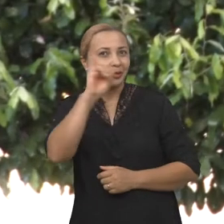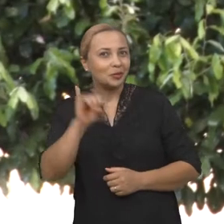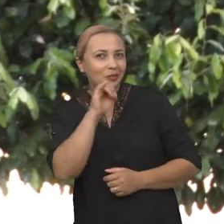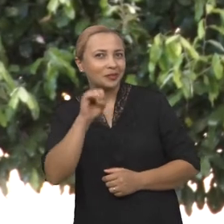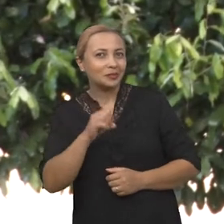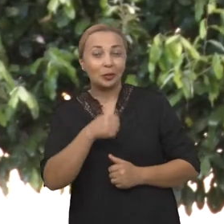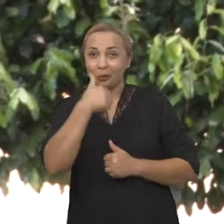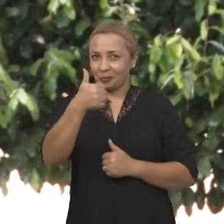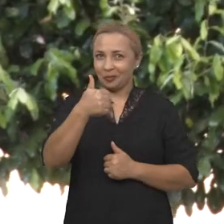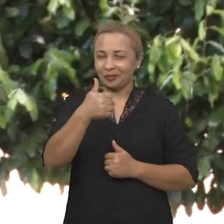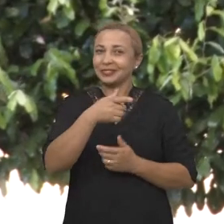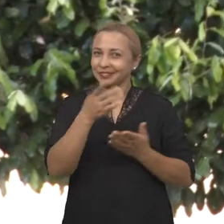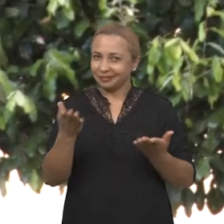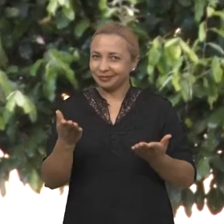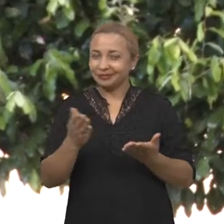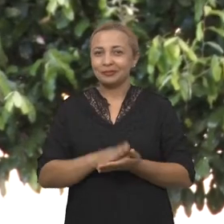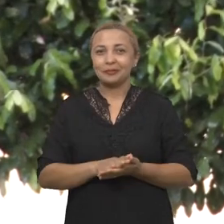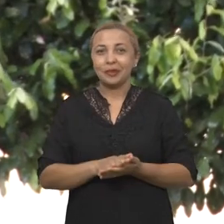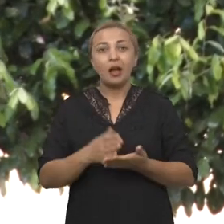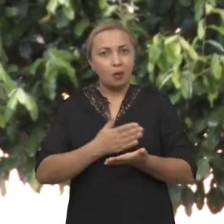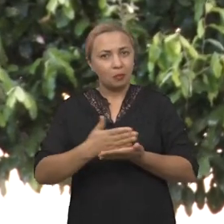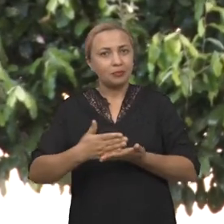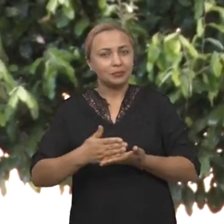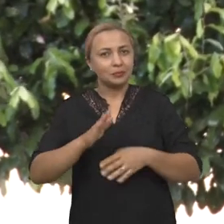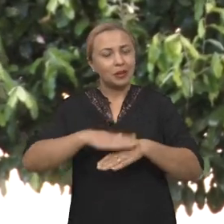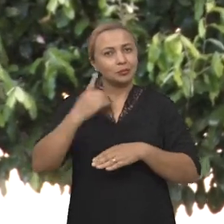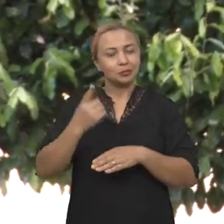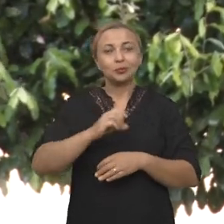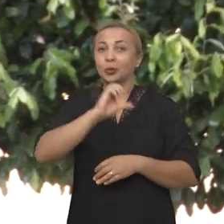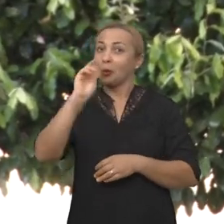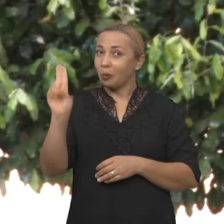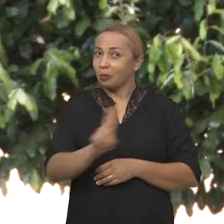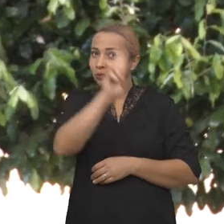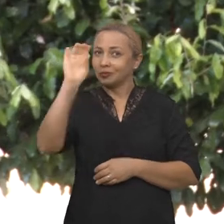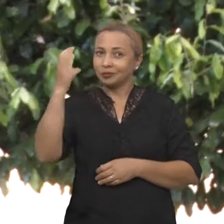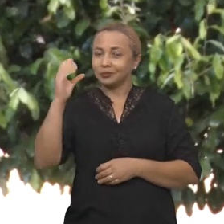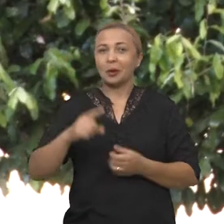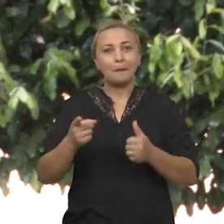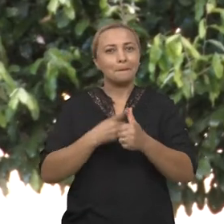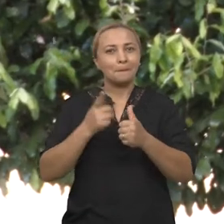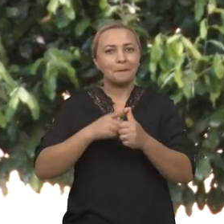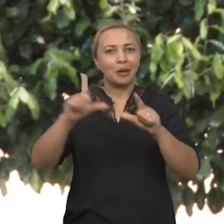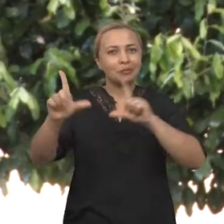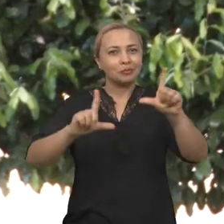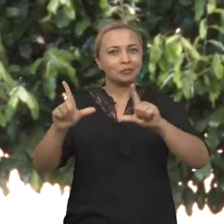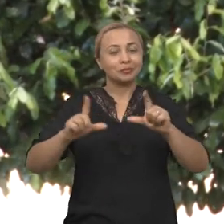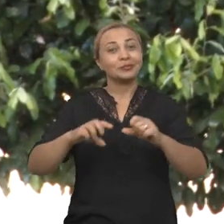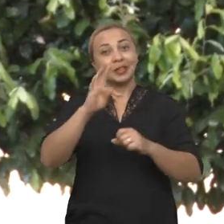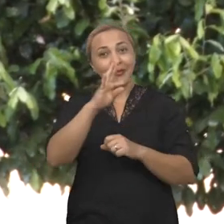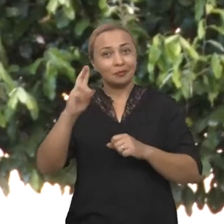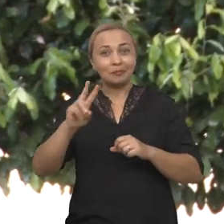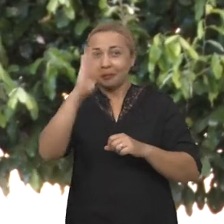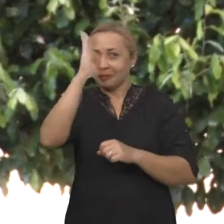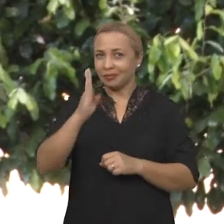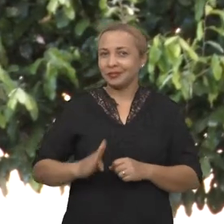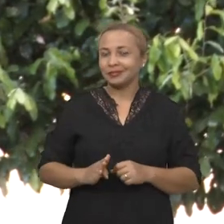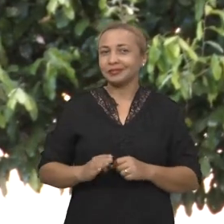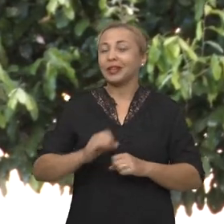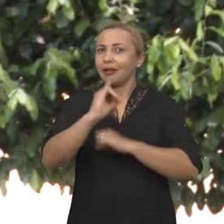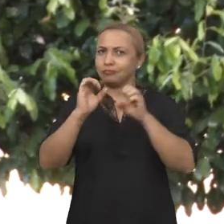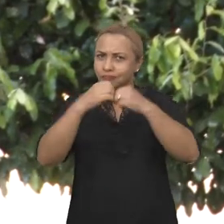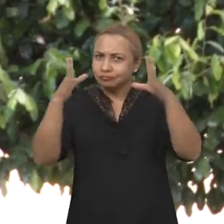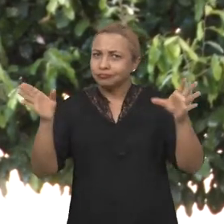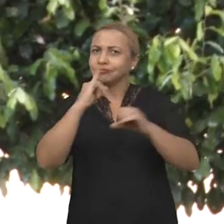Olá, tudo bem com você? Está começando mais um Univerciência, o primeiro programa brasileiro de TV aberta e internet